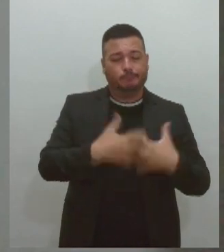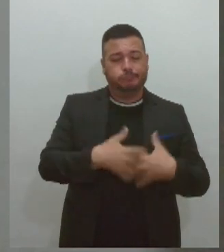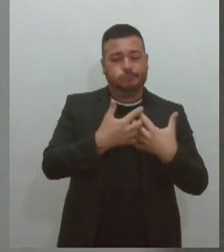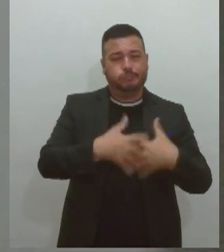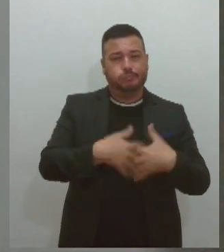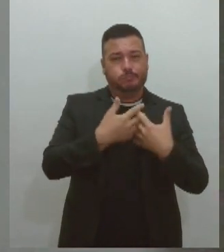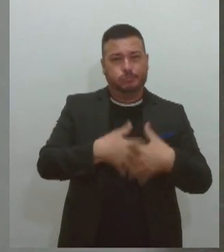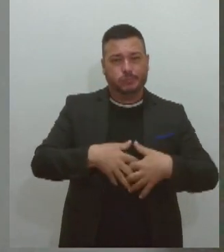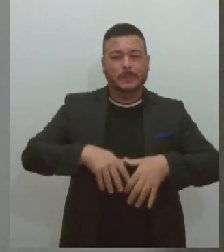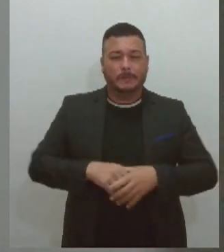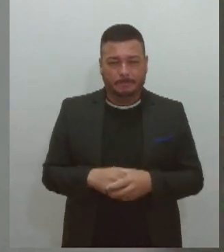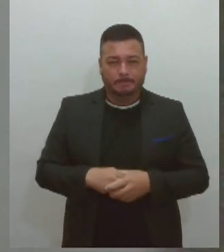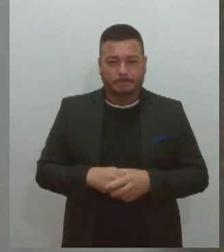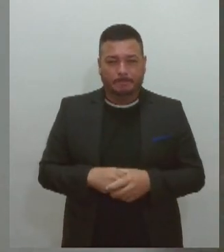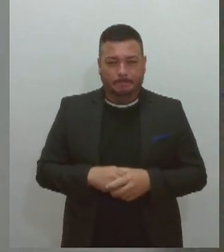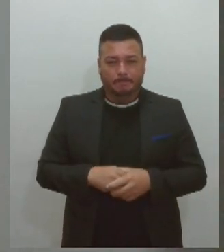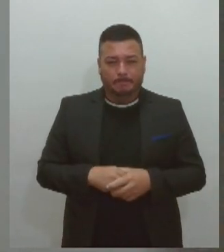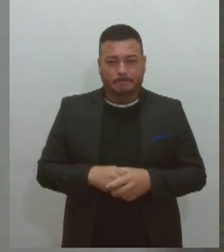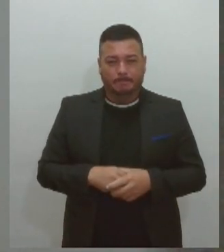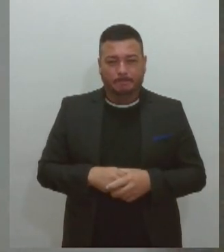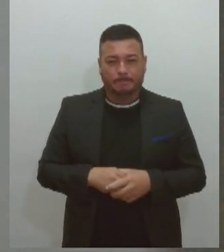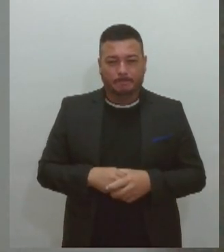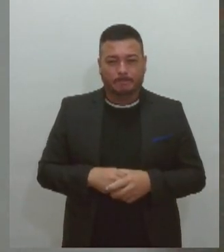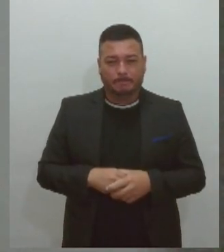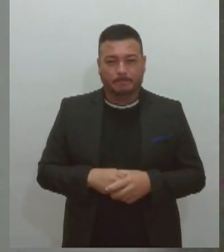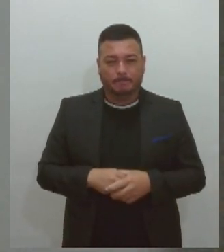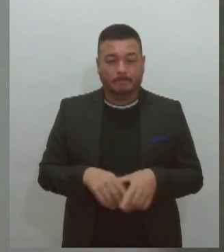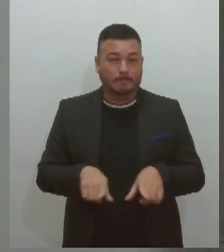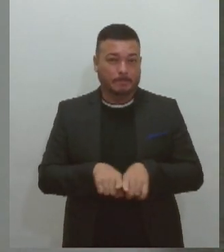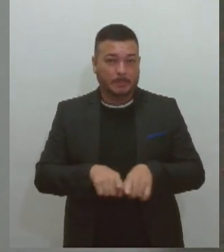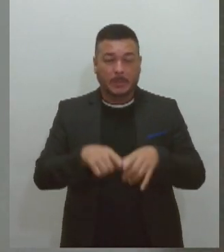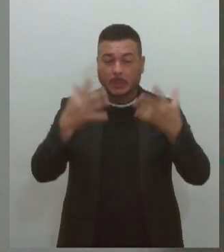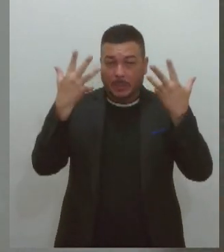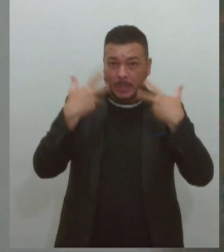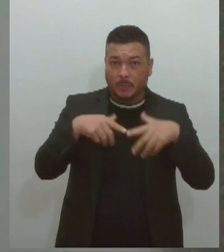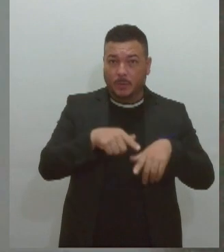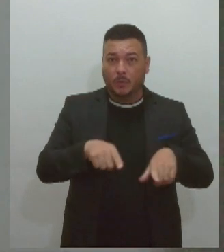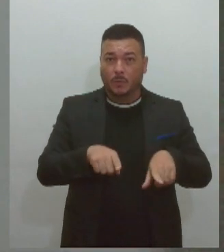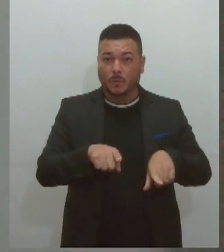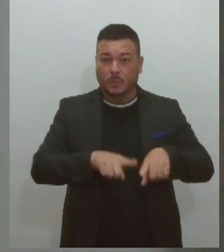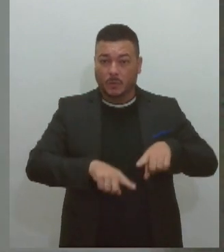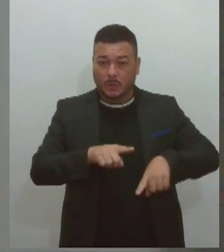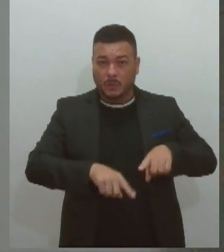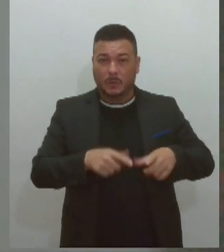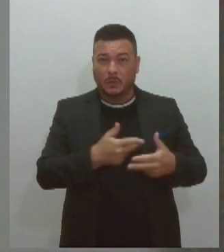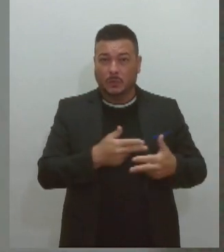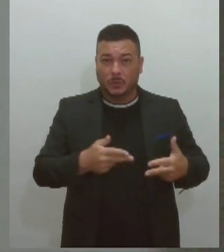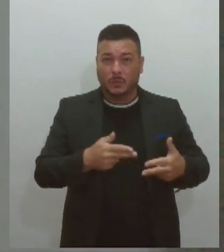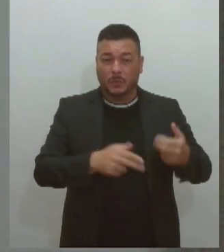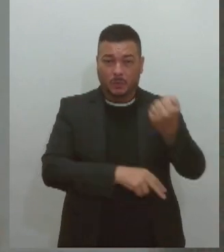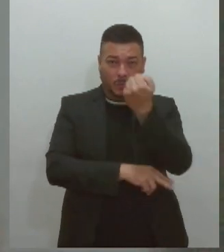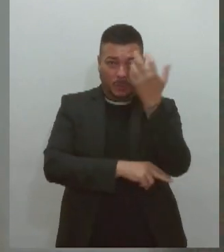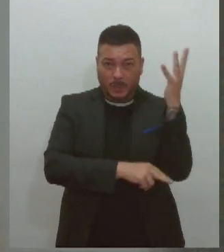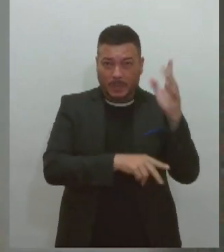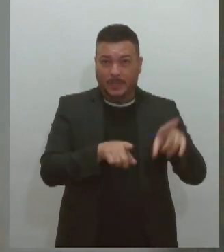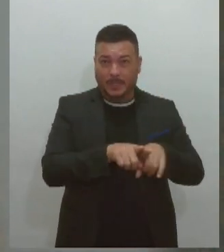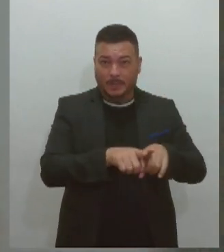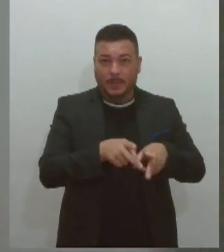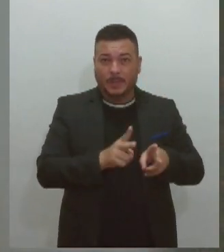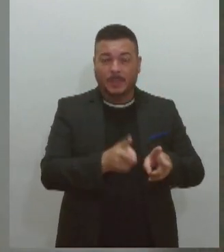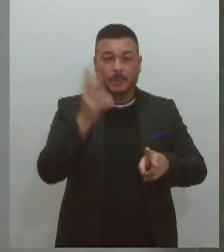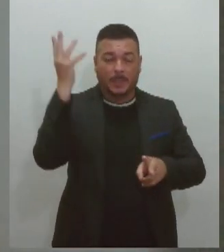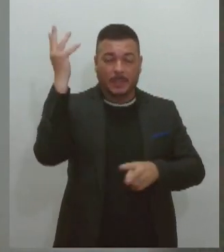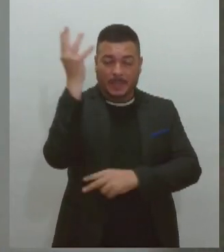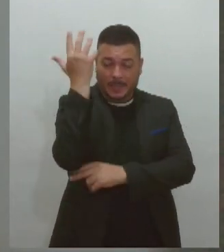sem um recurso natural, vamos dizer assim, né? Ou sobre o meio ambiente, toda a natureza preservada, nós